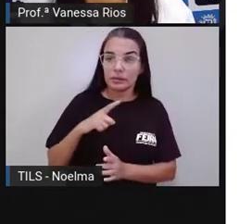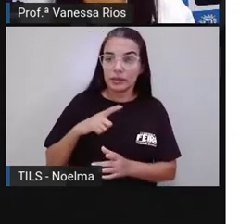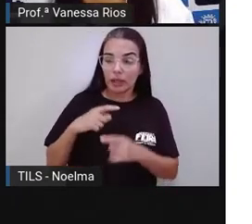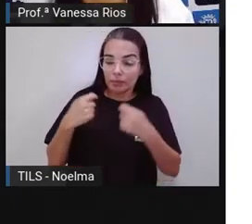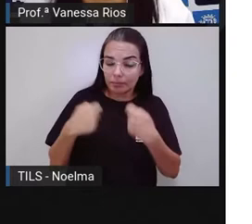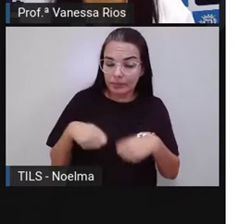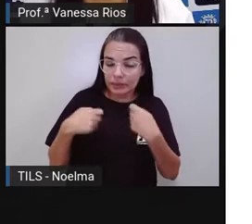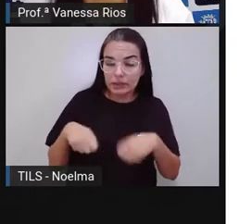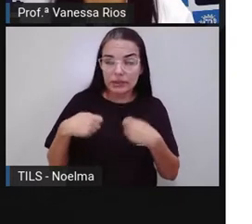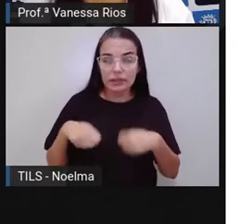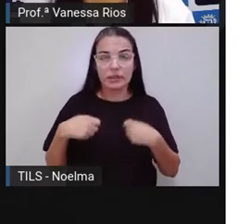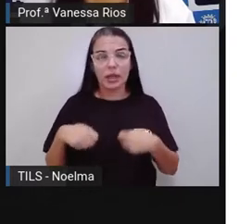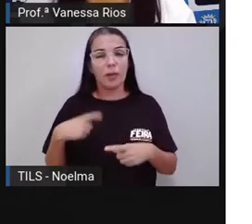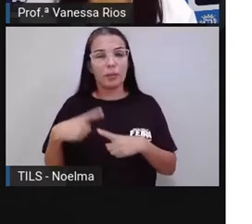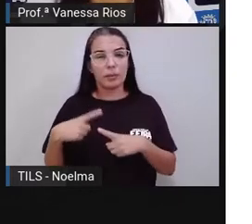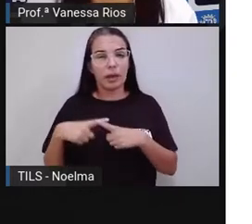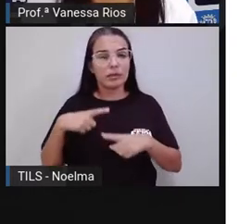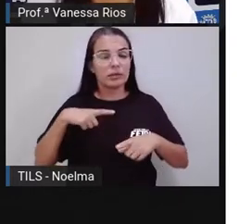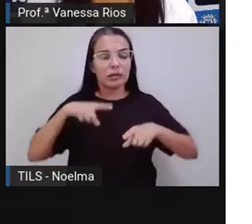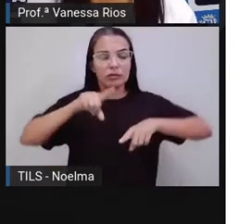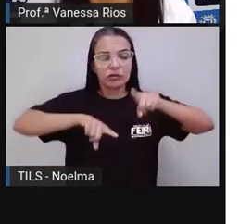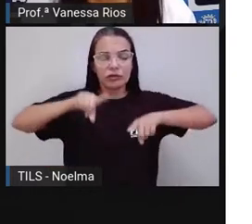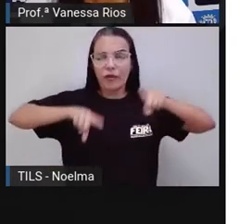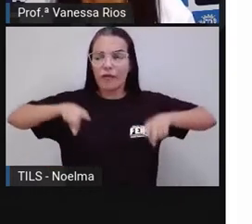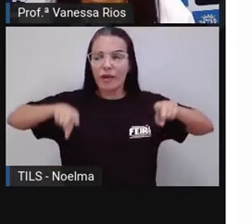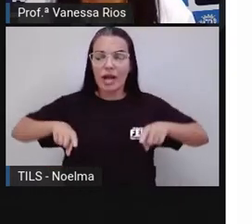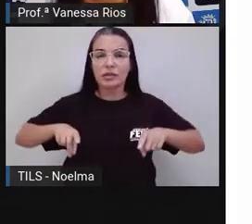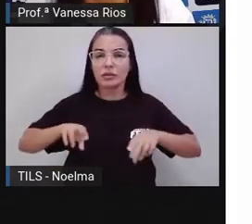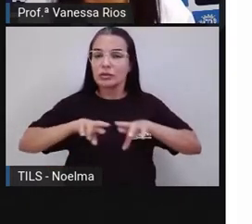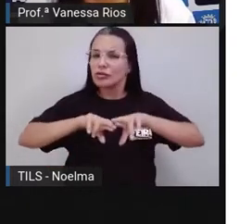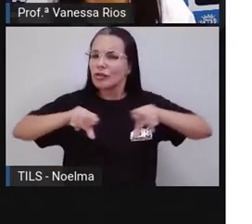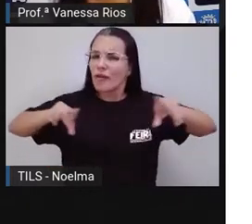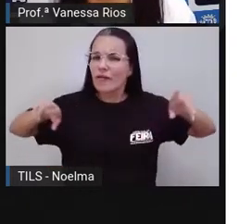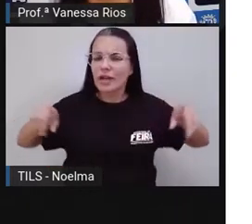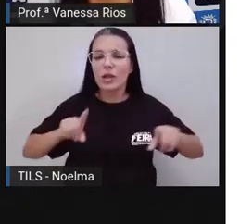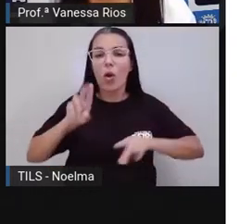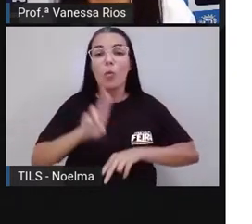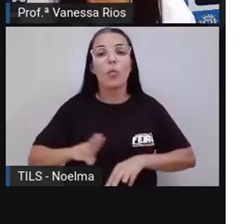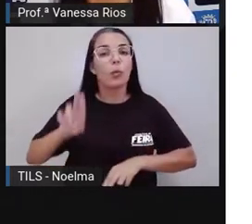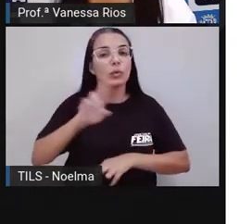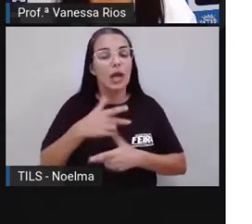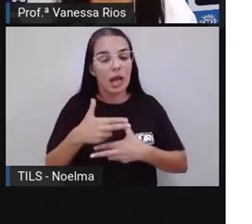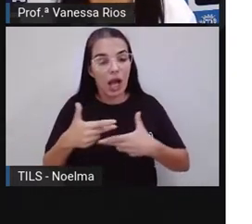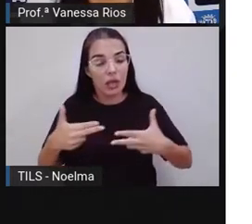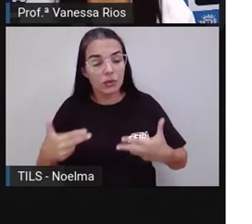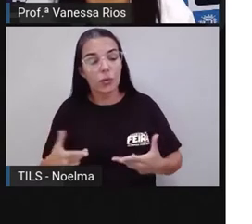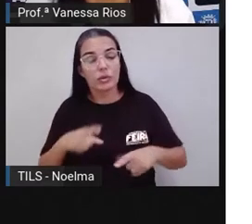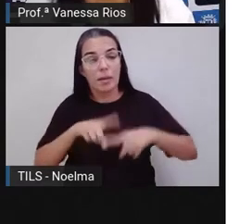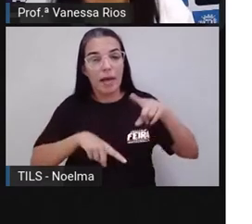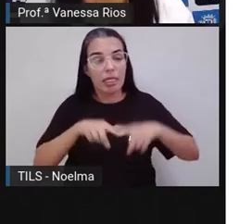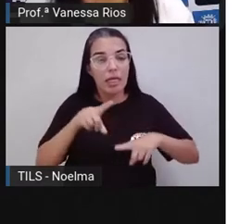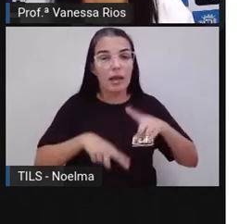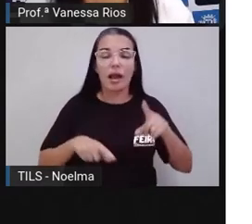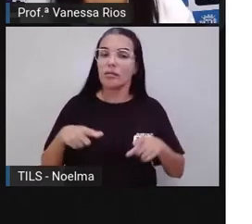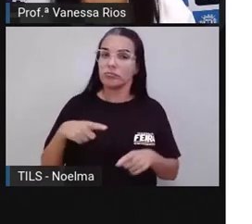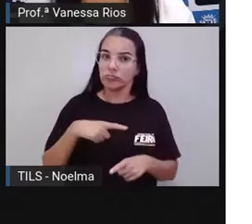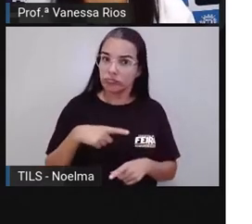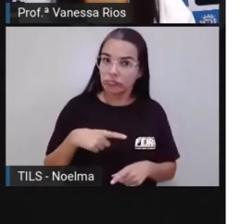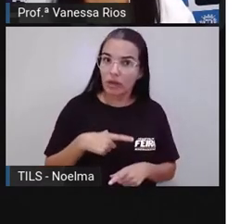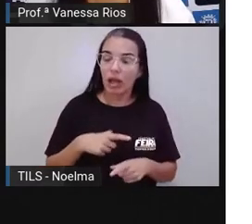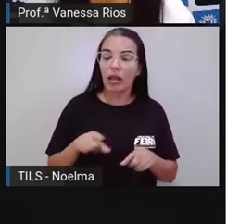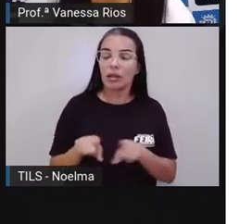necessárias para os diversos usos, não é? Que os materiais possuem na fabricação, inclusive,